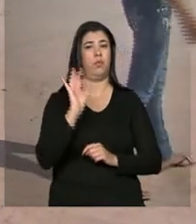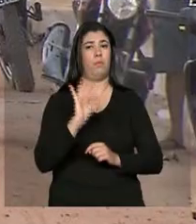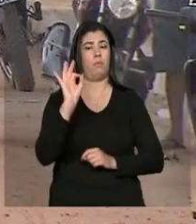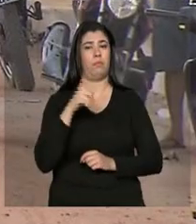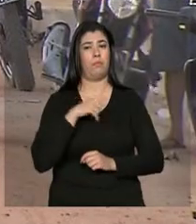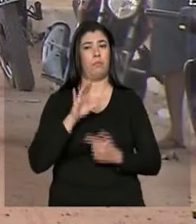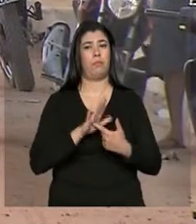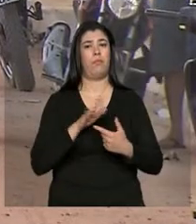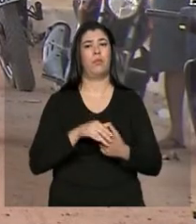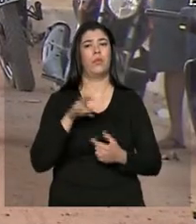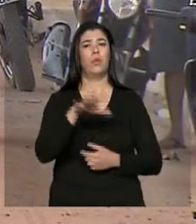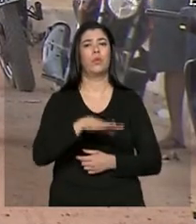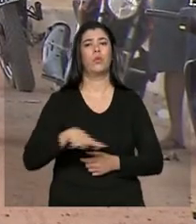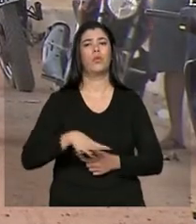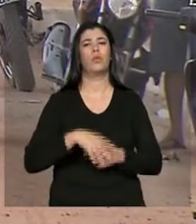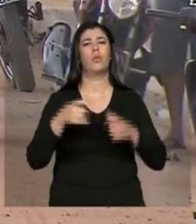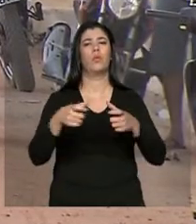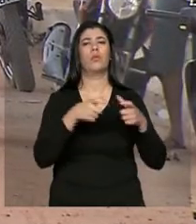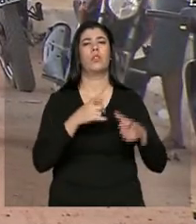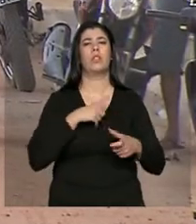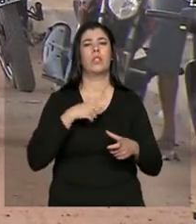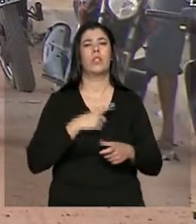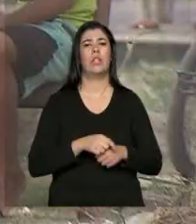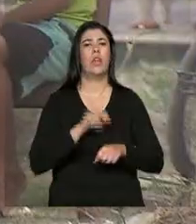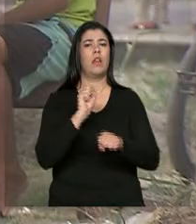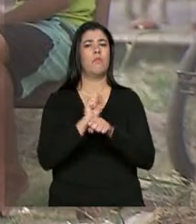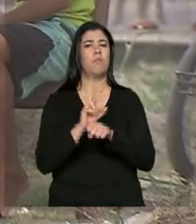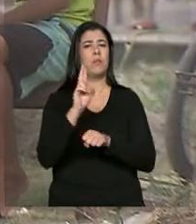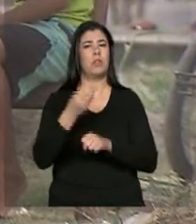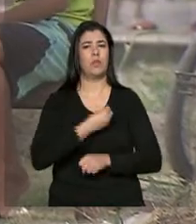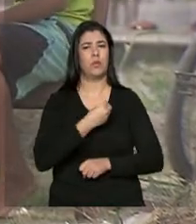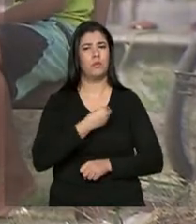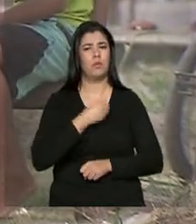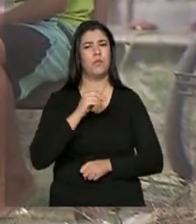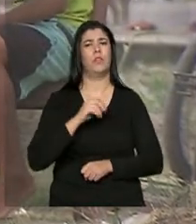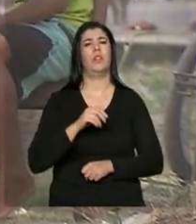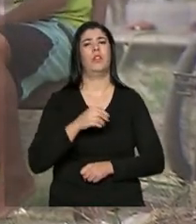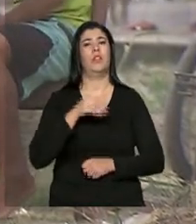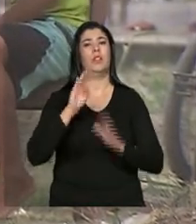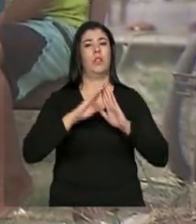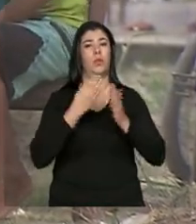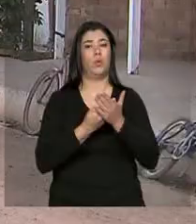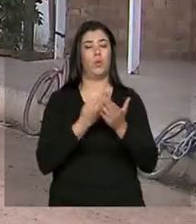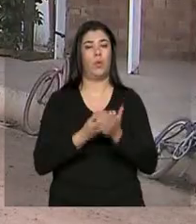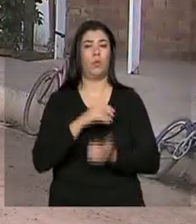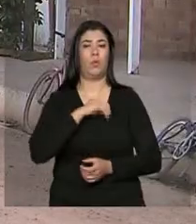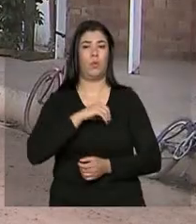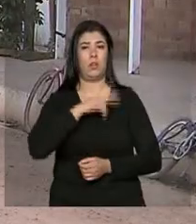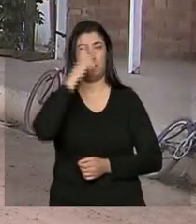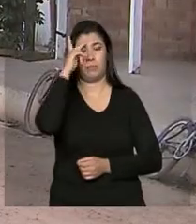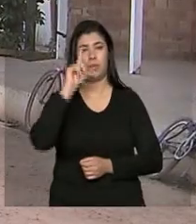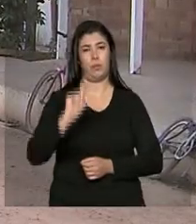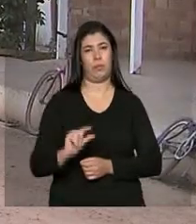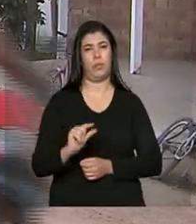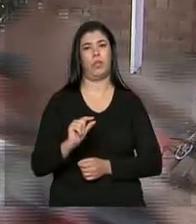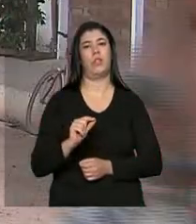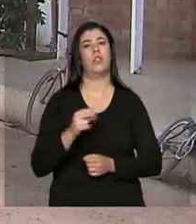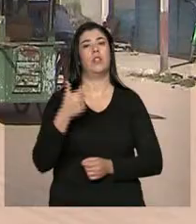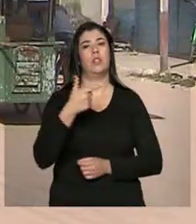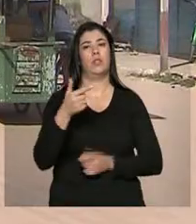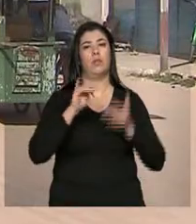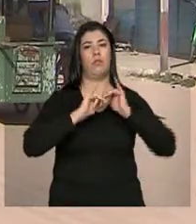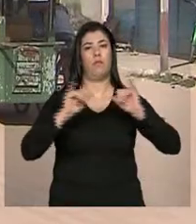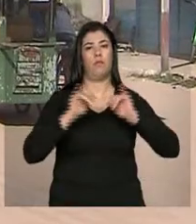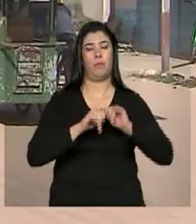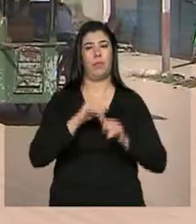local com base em informações como expectativa de vida, escolaridade e renda das pessoas. Segundo os dados do censo,